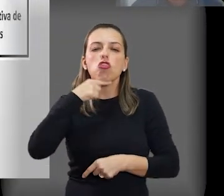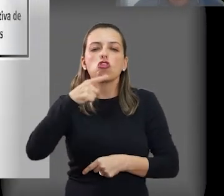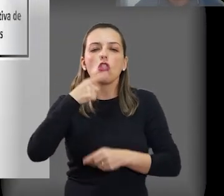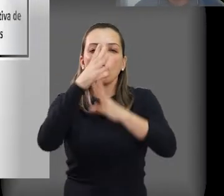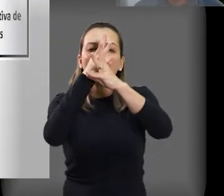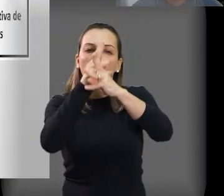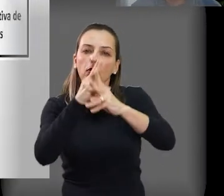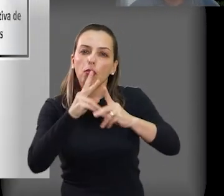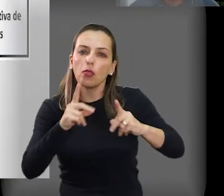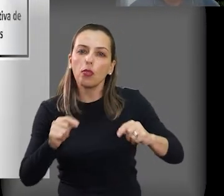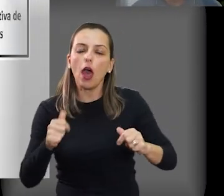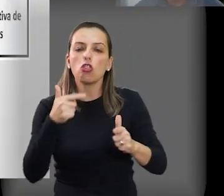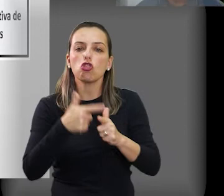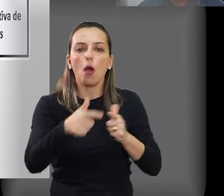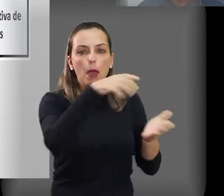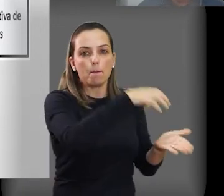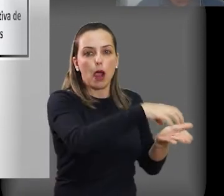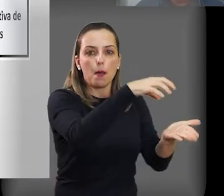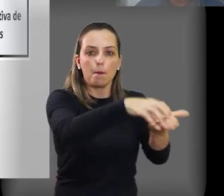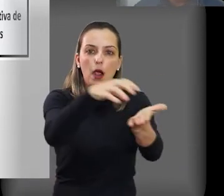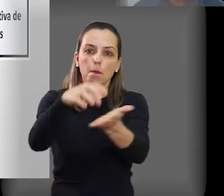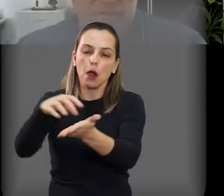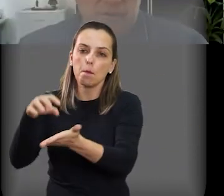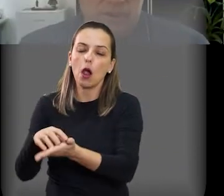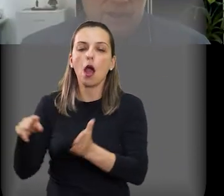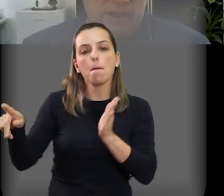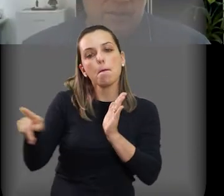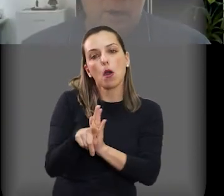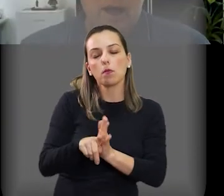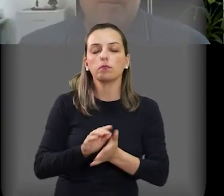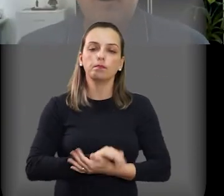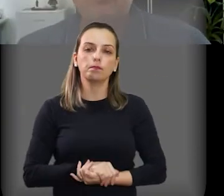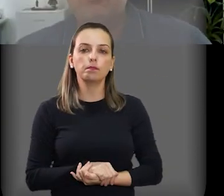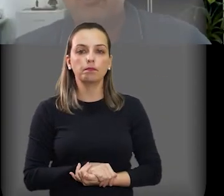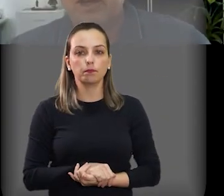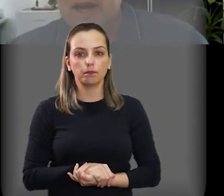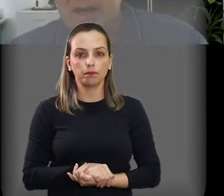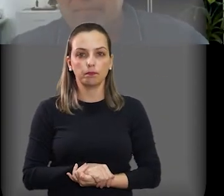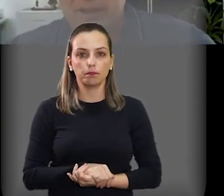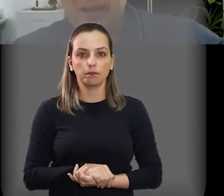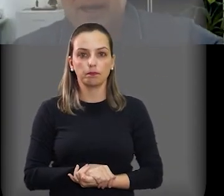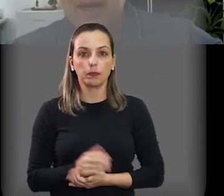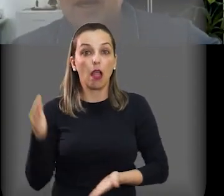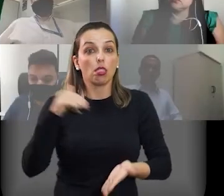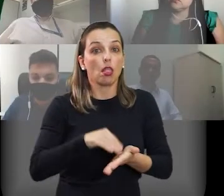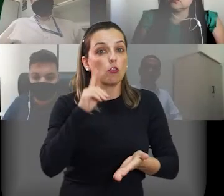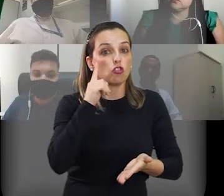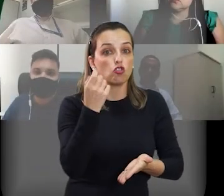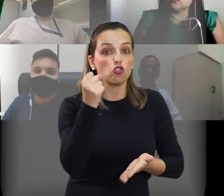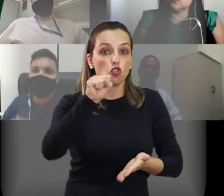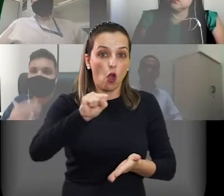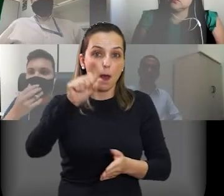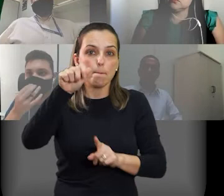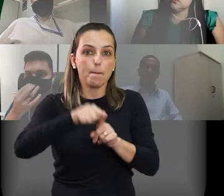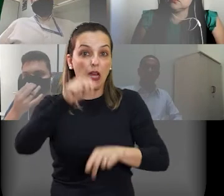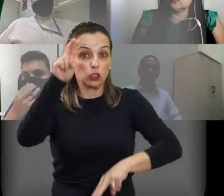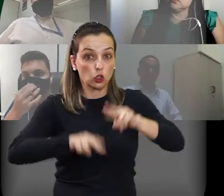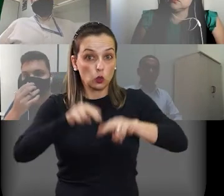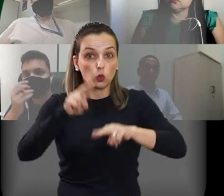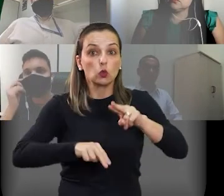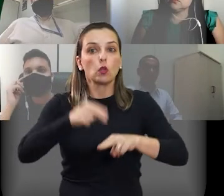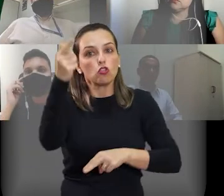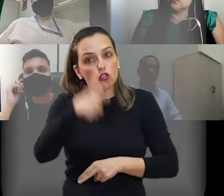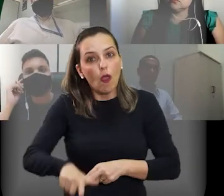de todas as coordenadorias e gerências da pasta e esclareceu dúvidas relativas a cada setor. Até o dia 18 de